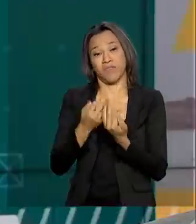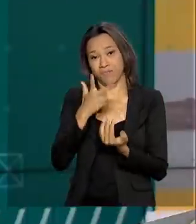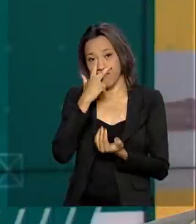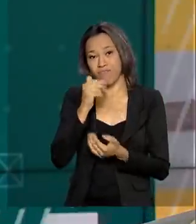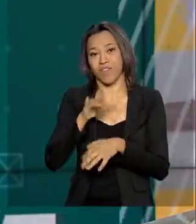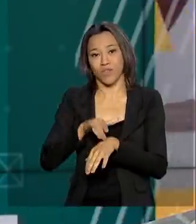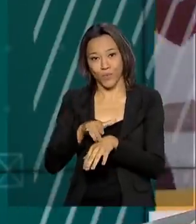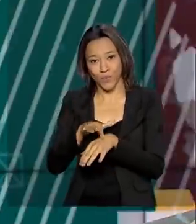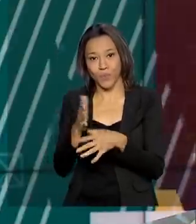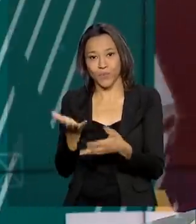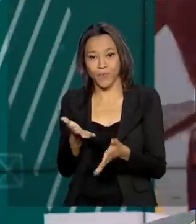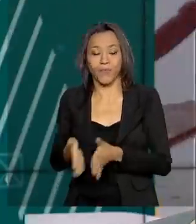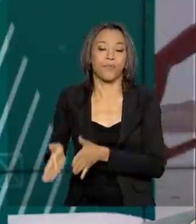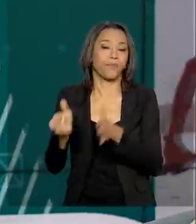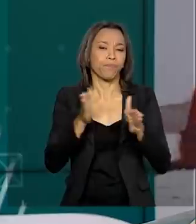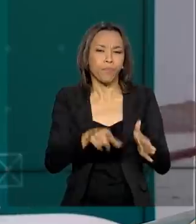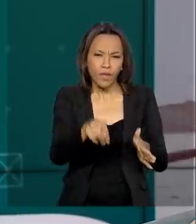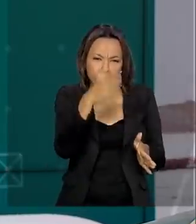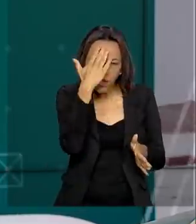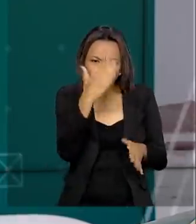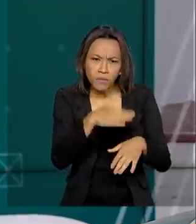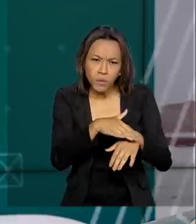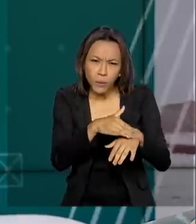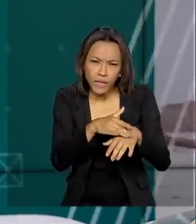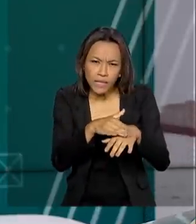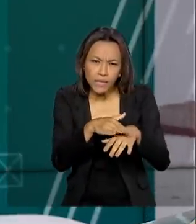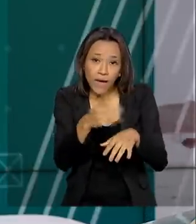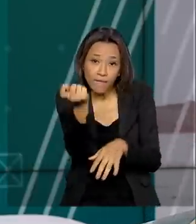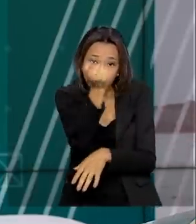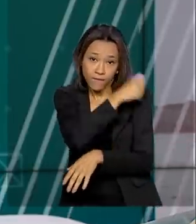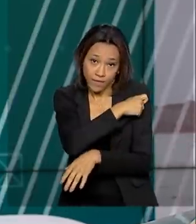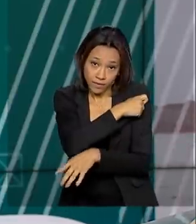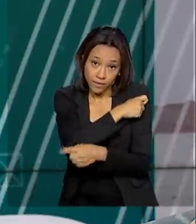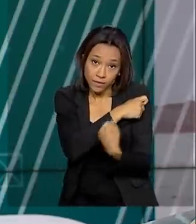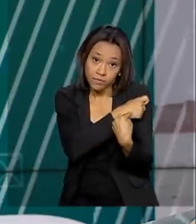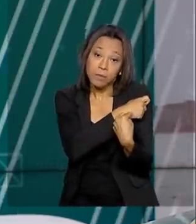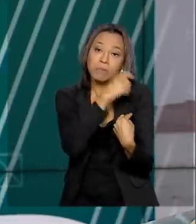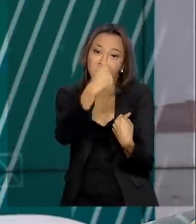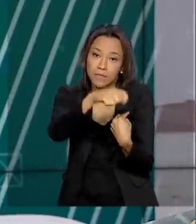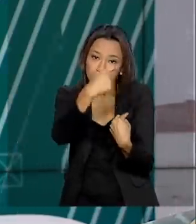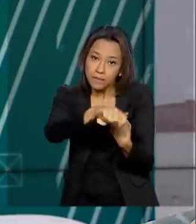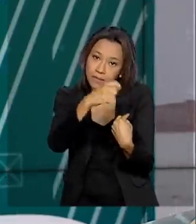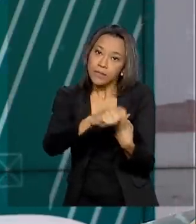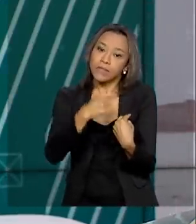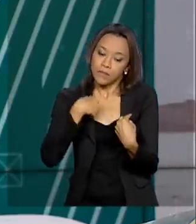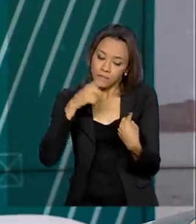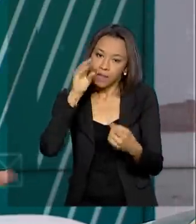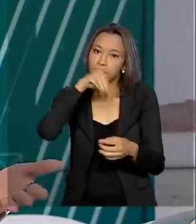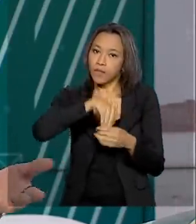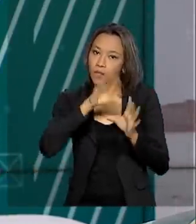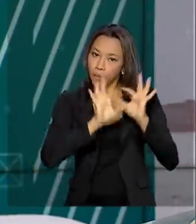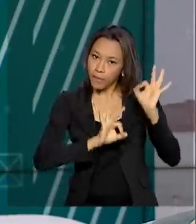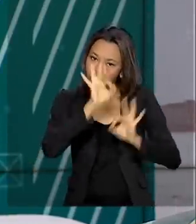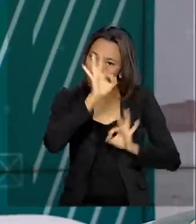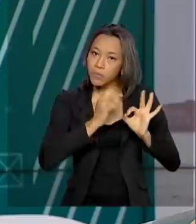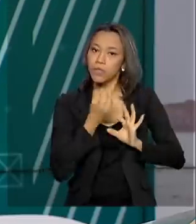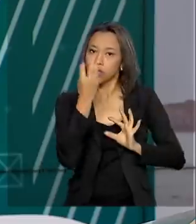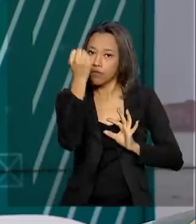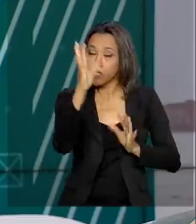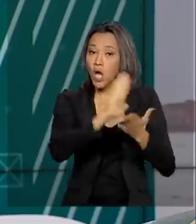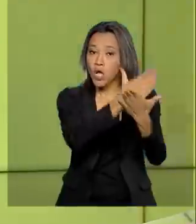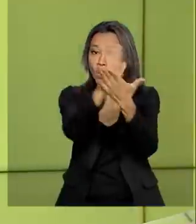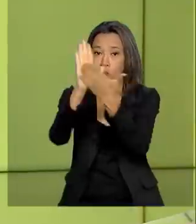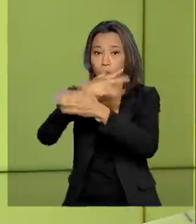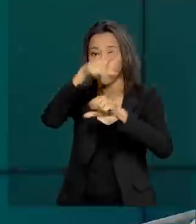E por falar em doenças, você sabia que a vacinação deve fazer parte do planejamento de uma viagem? Em alguns países, é